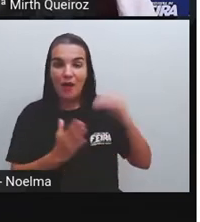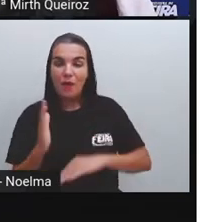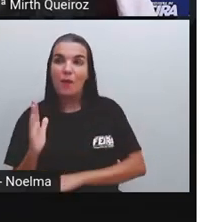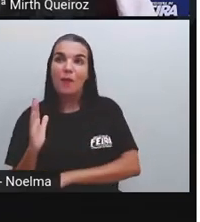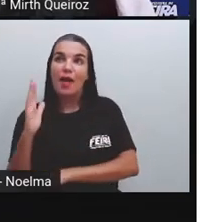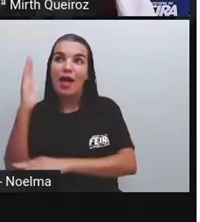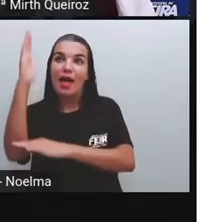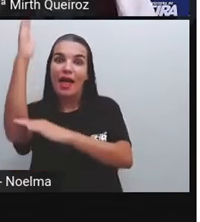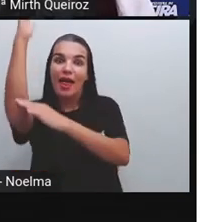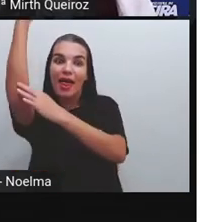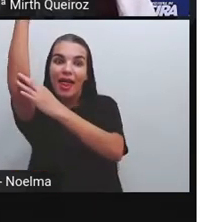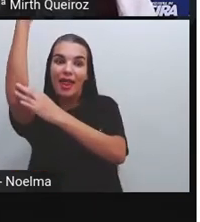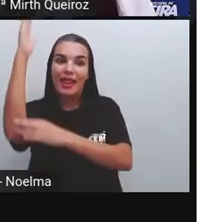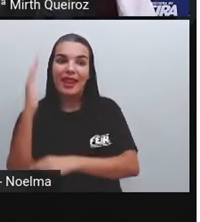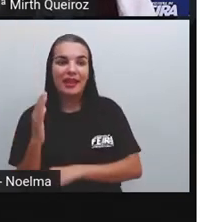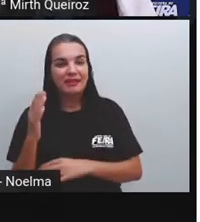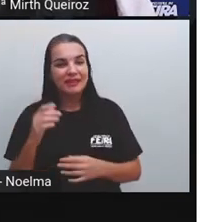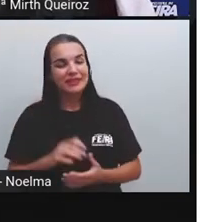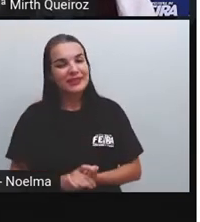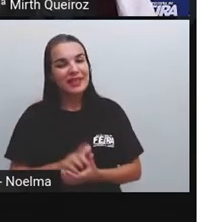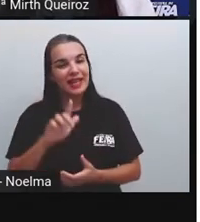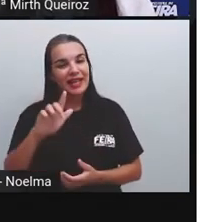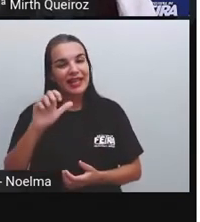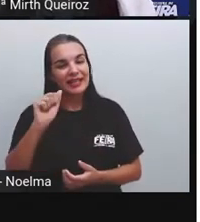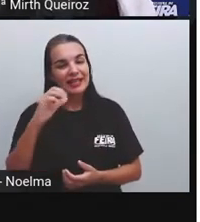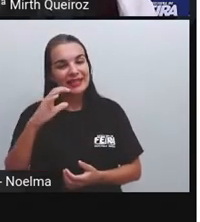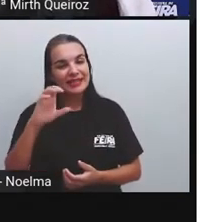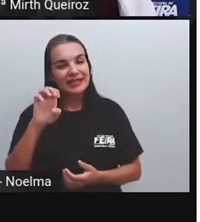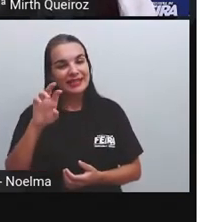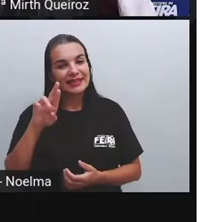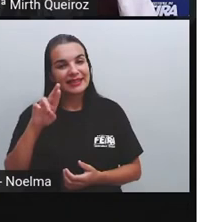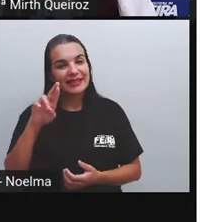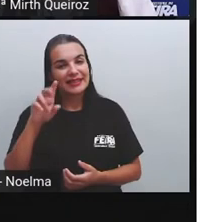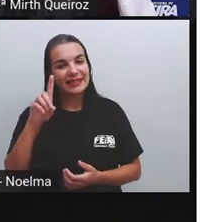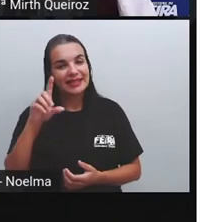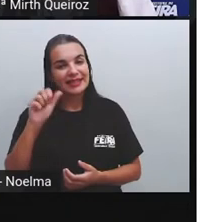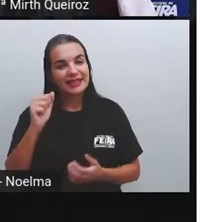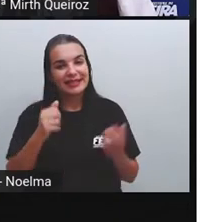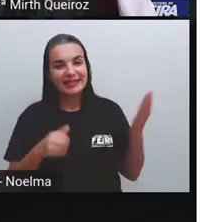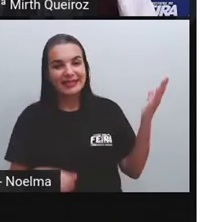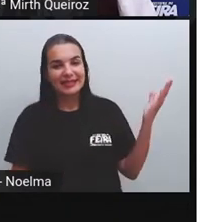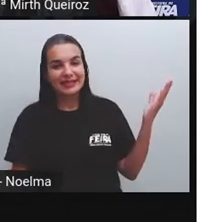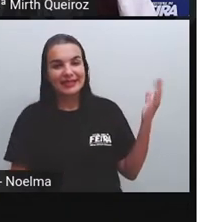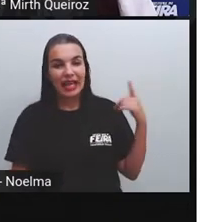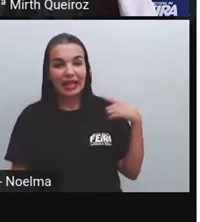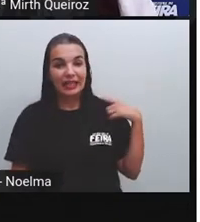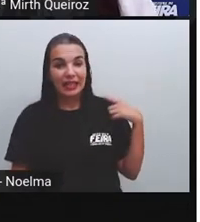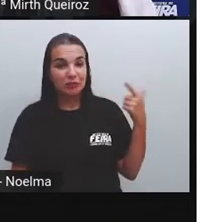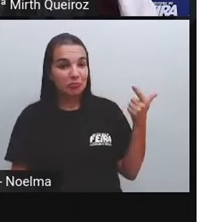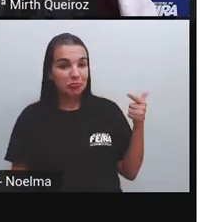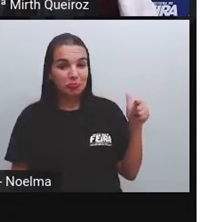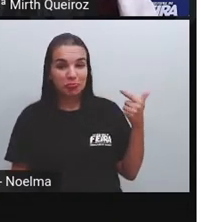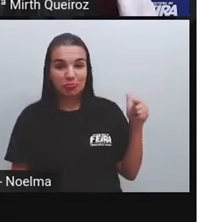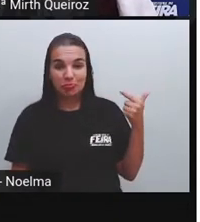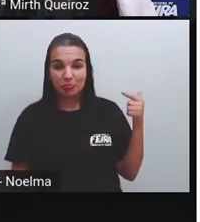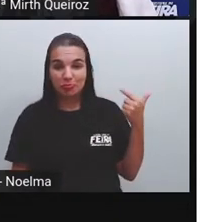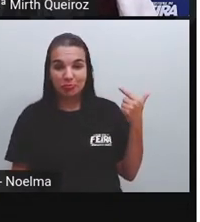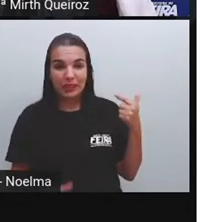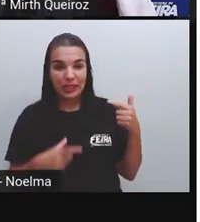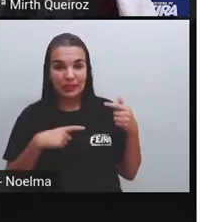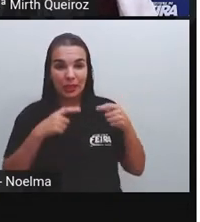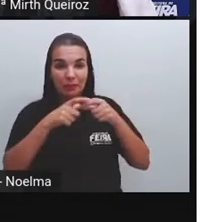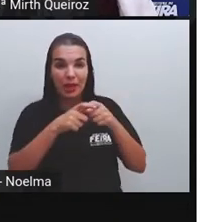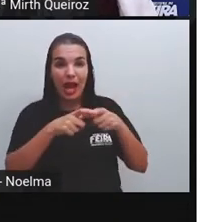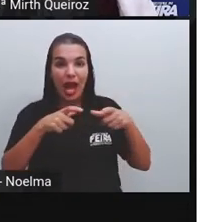e em 2014, já com o elevador Lacerda. Aqui vocês podem perceber que na primeira imagem, há uma maior quantidade